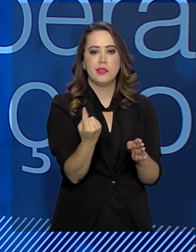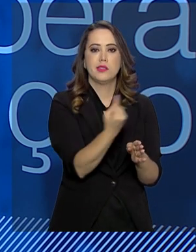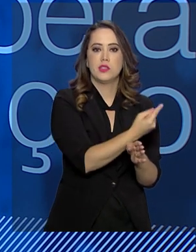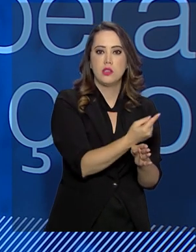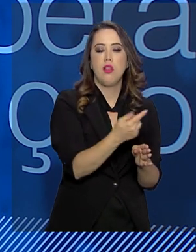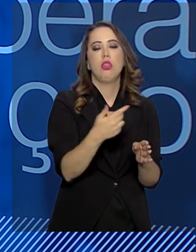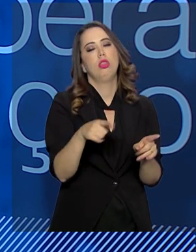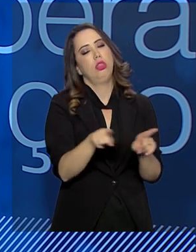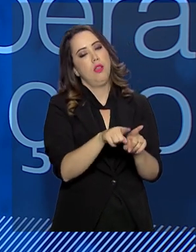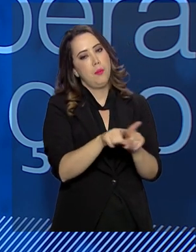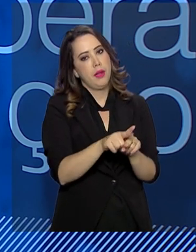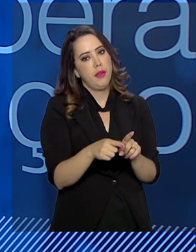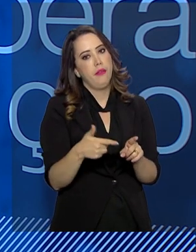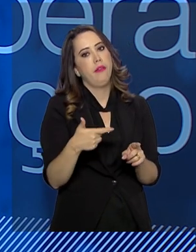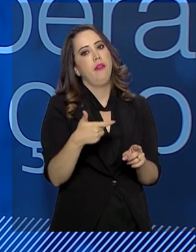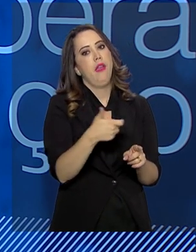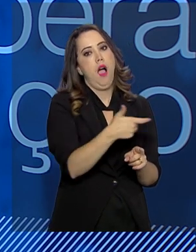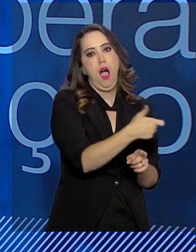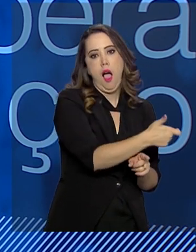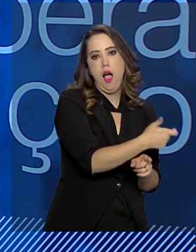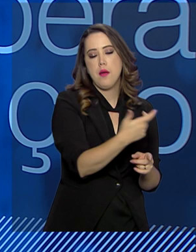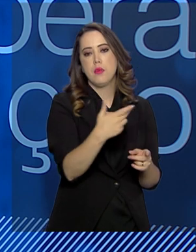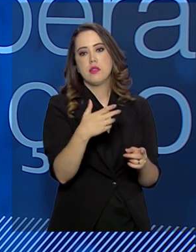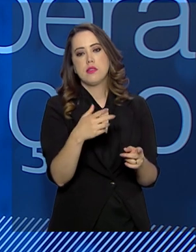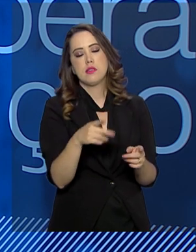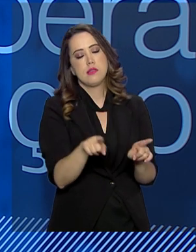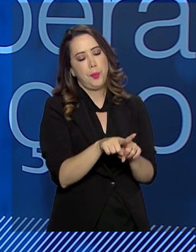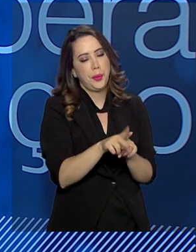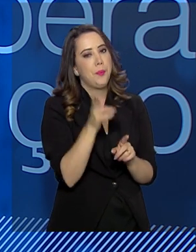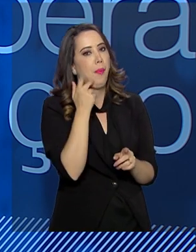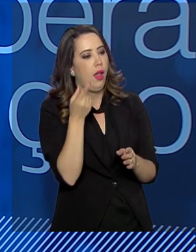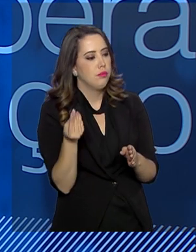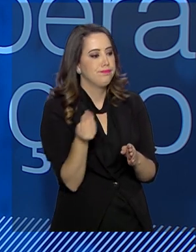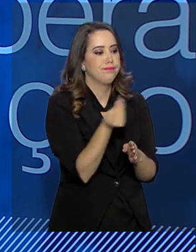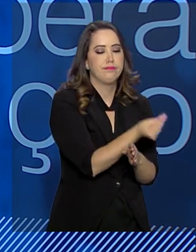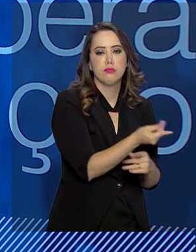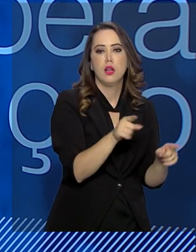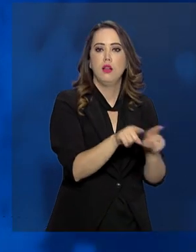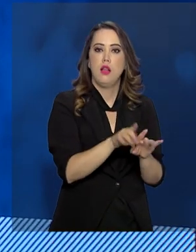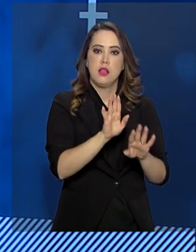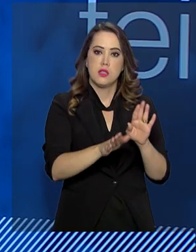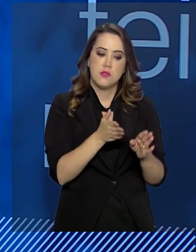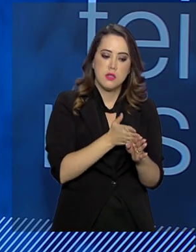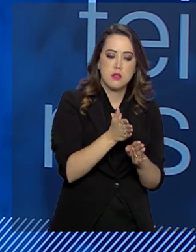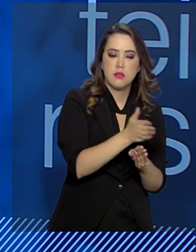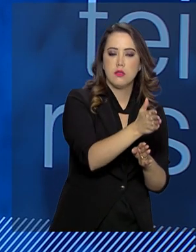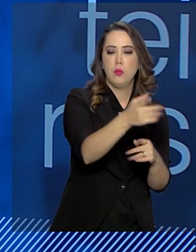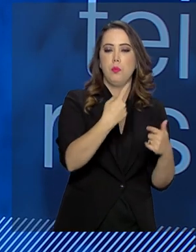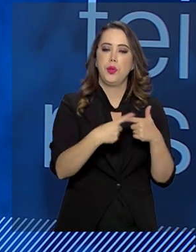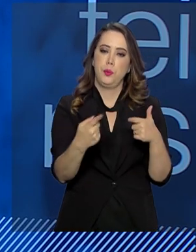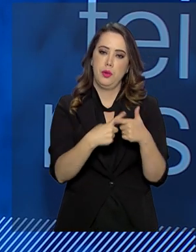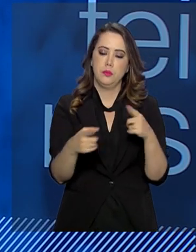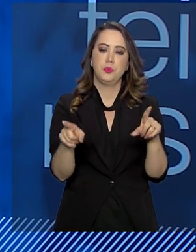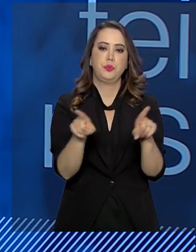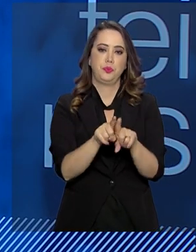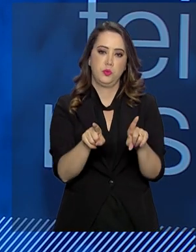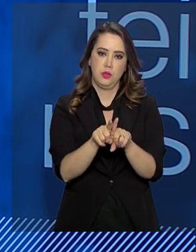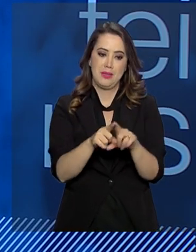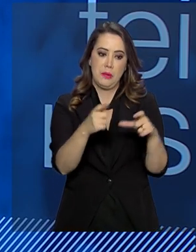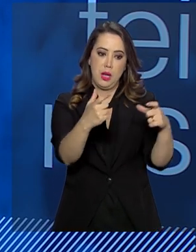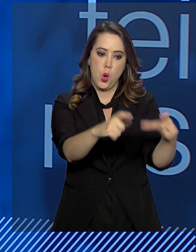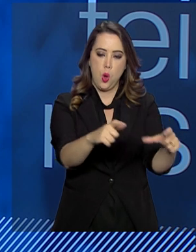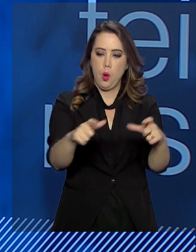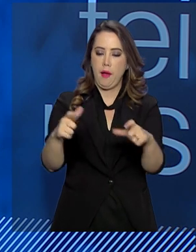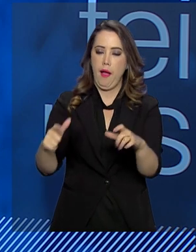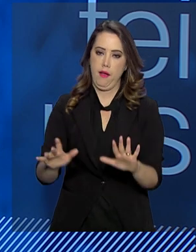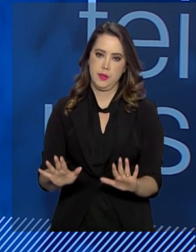munições. Mas, na área de fronteira, gente tem, dependendo da região, a gente tem alguns problemas também regionais,